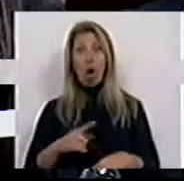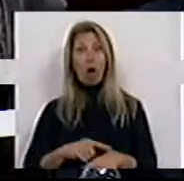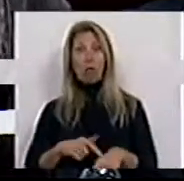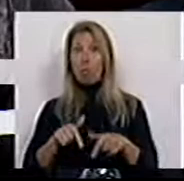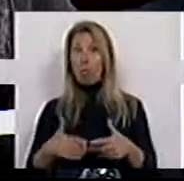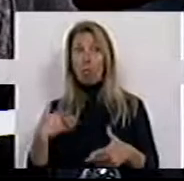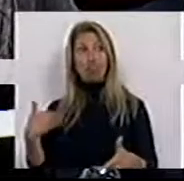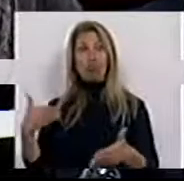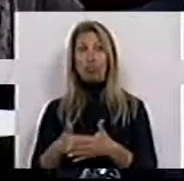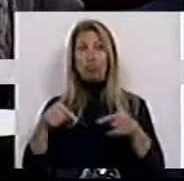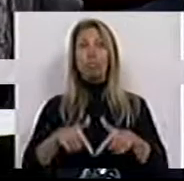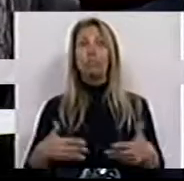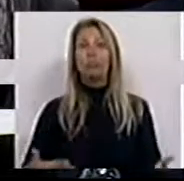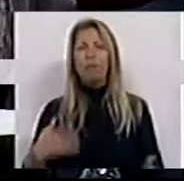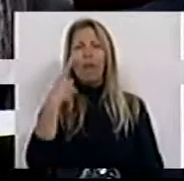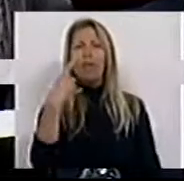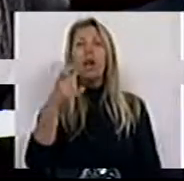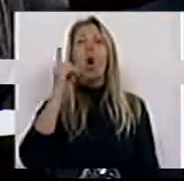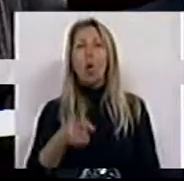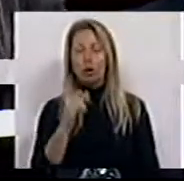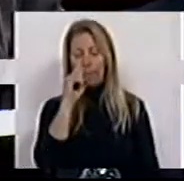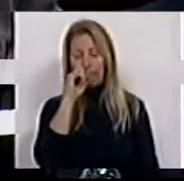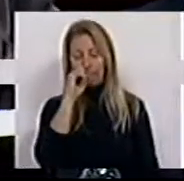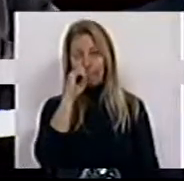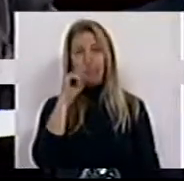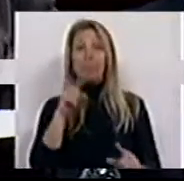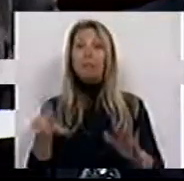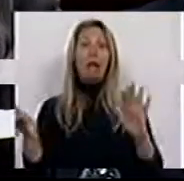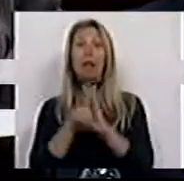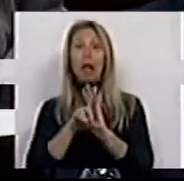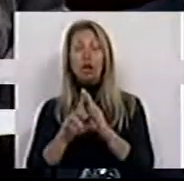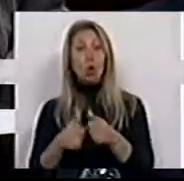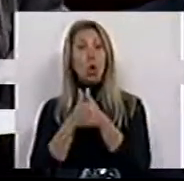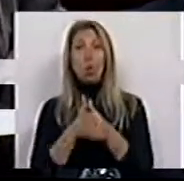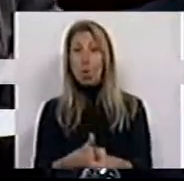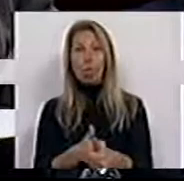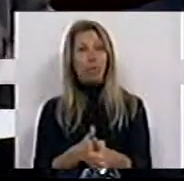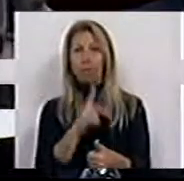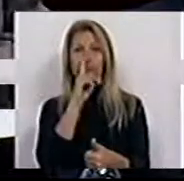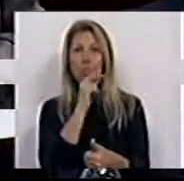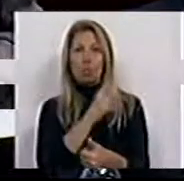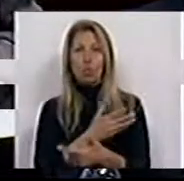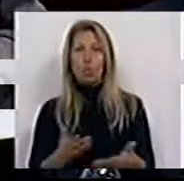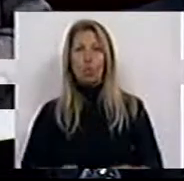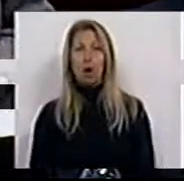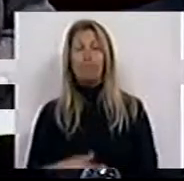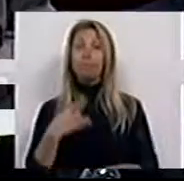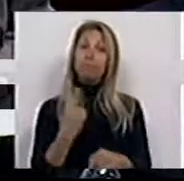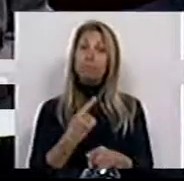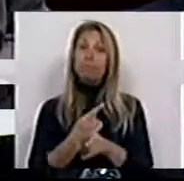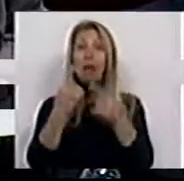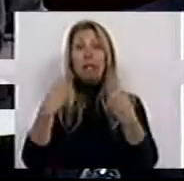constatamos que não só estas leis não são cumpridas, pese embora tenham